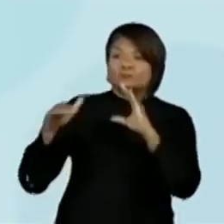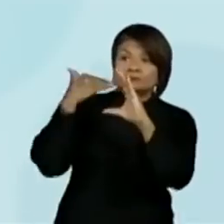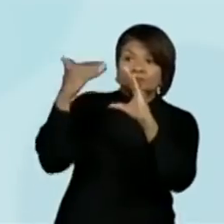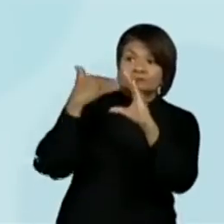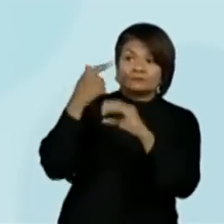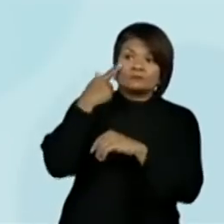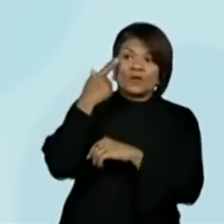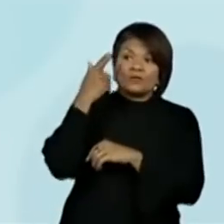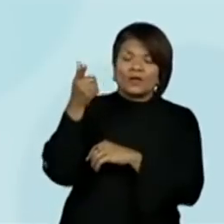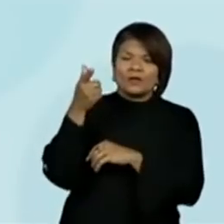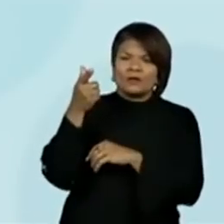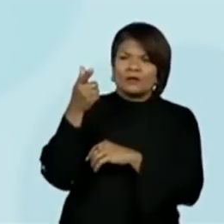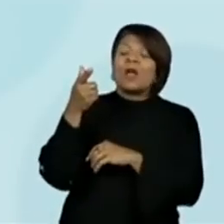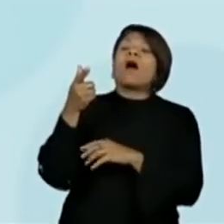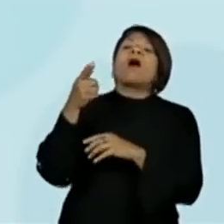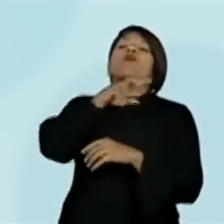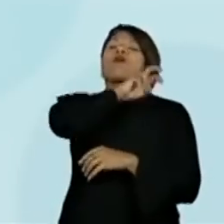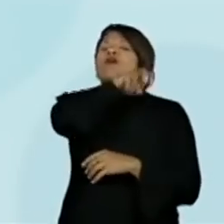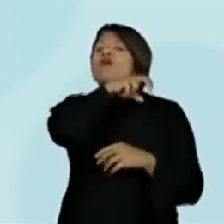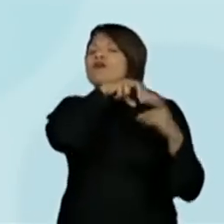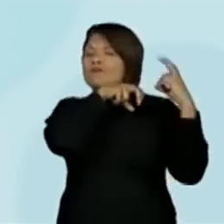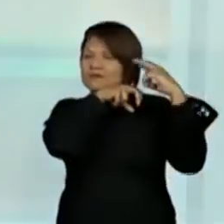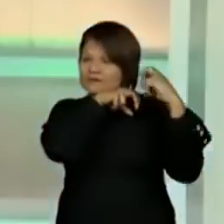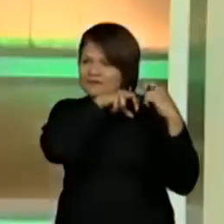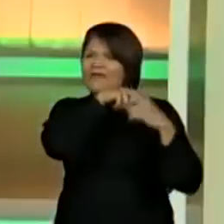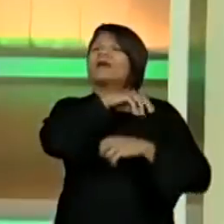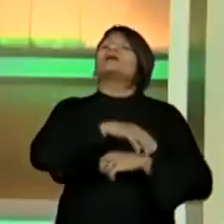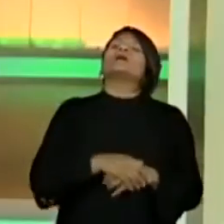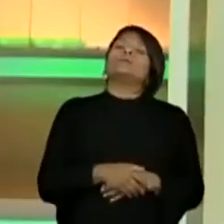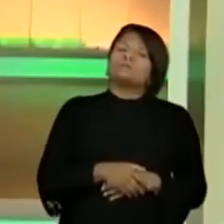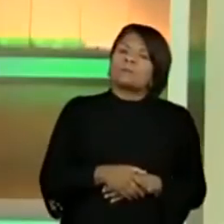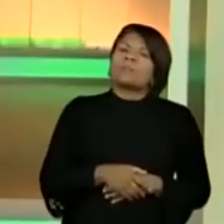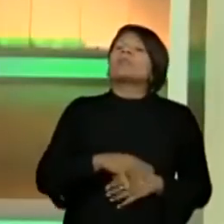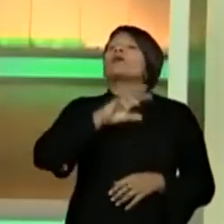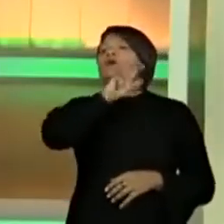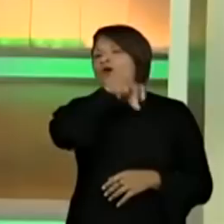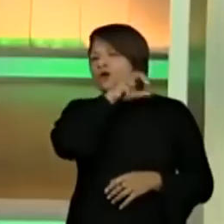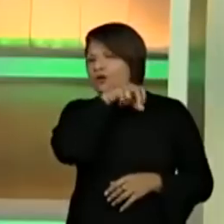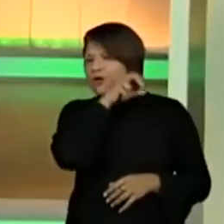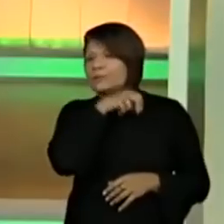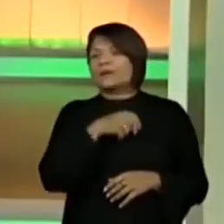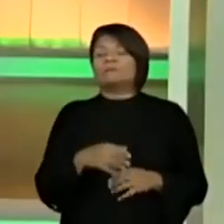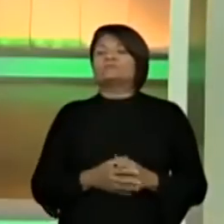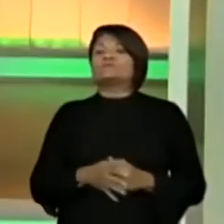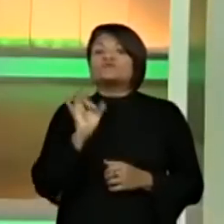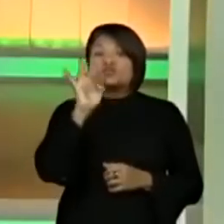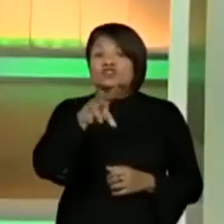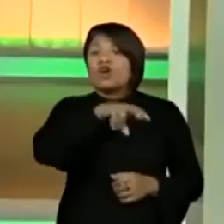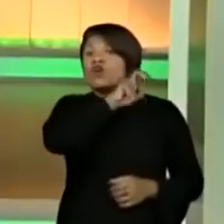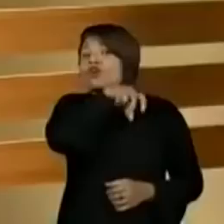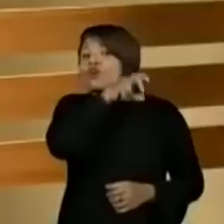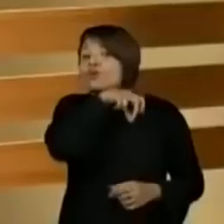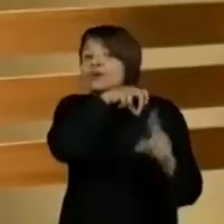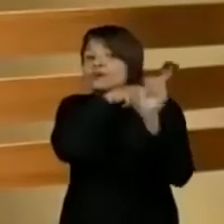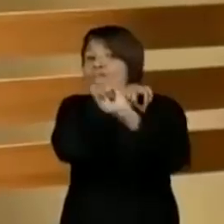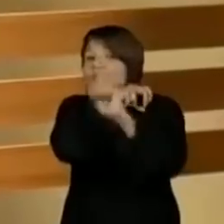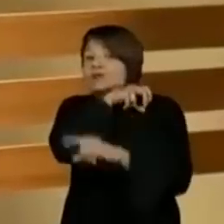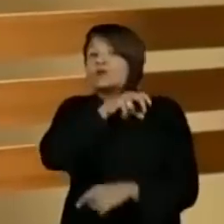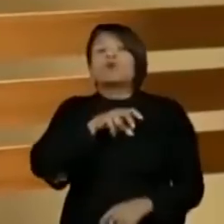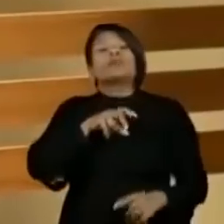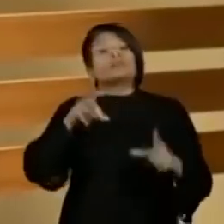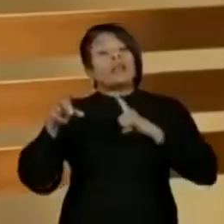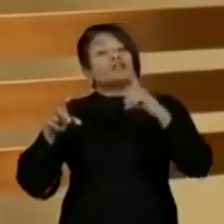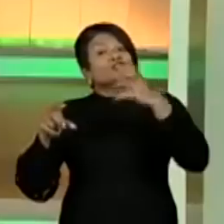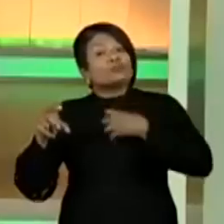Ele é informativo. Cobra cega. Muito bem. Que mais? Cobra. Não vale só cobra. Cobra